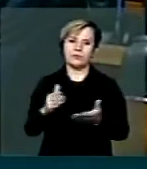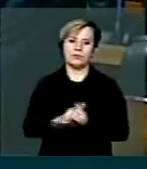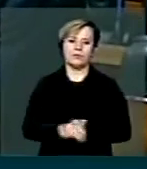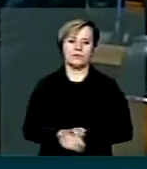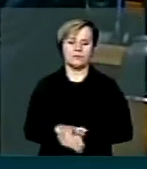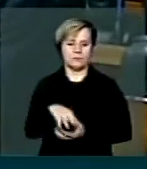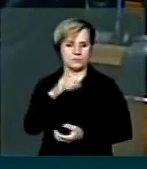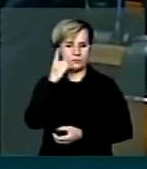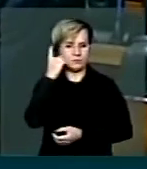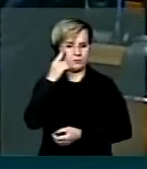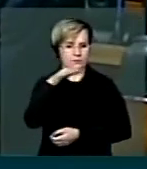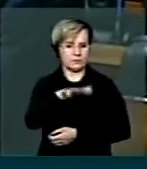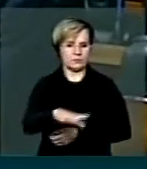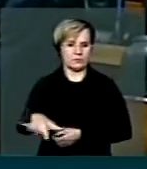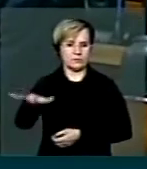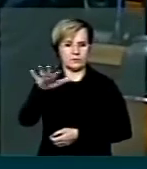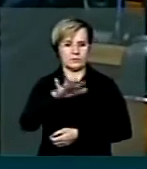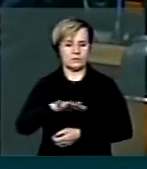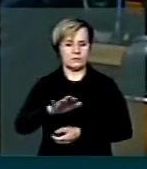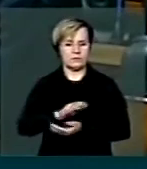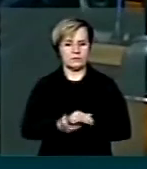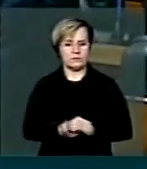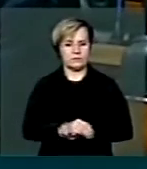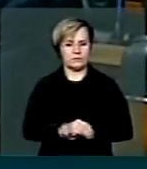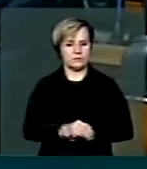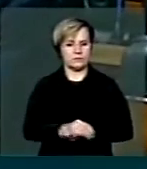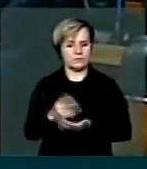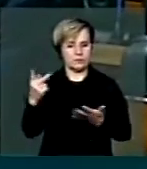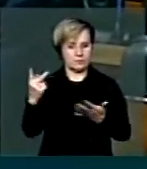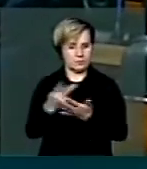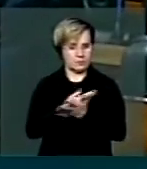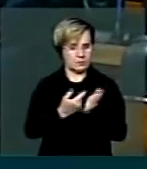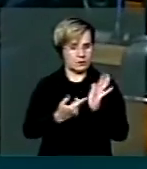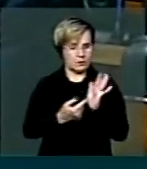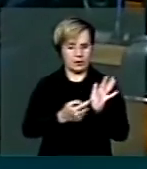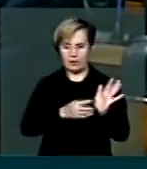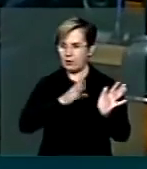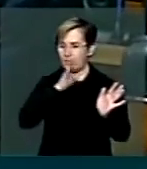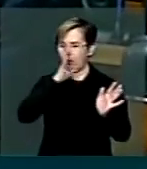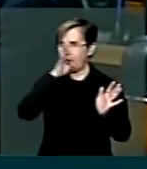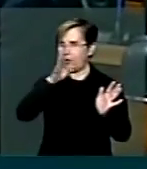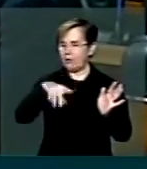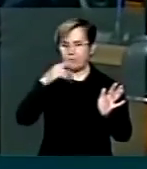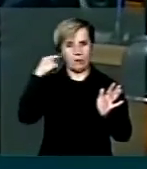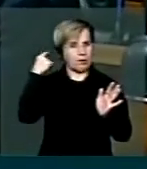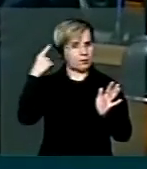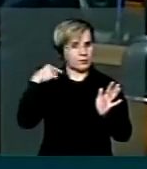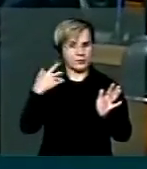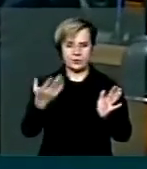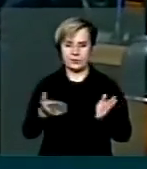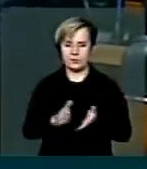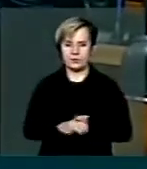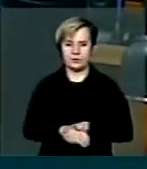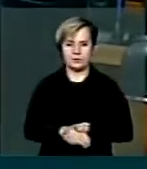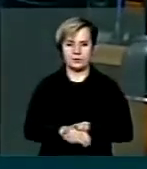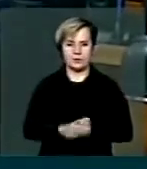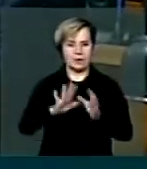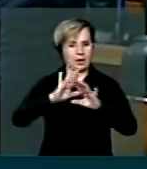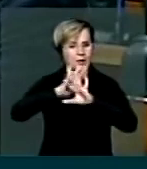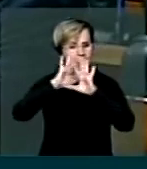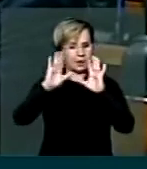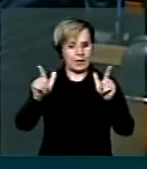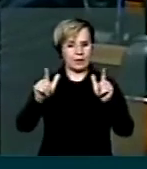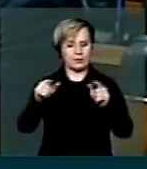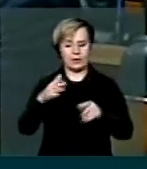deputados, deputadas, para essa aberração e essa loucura, deixando claro que a minha